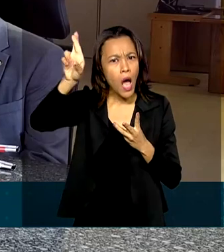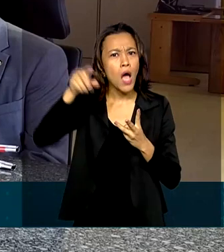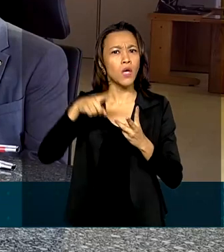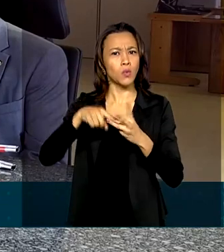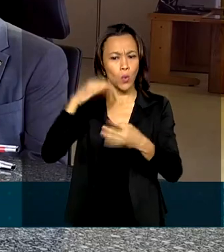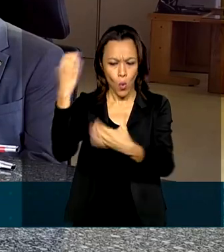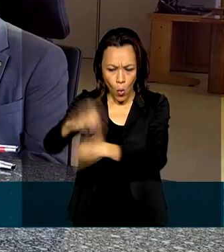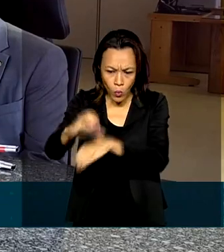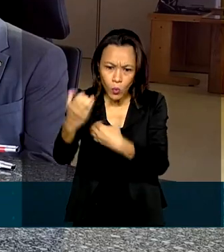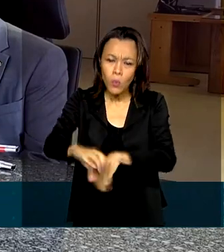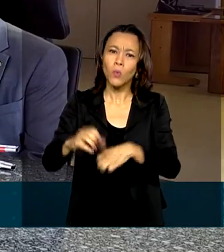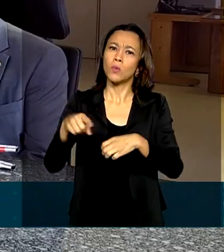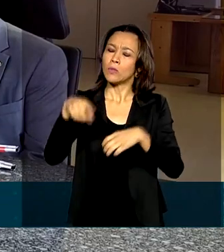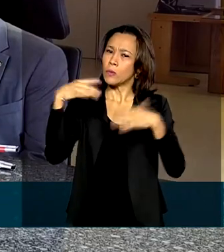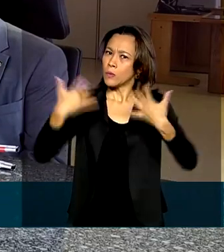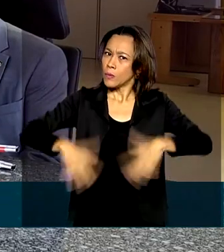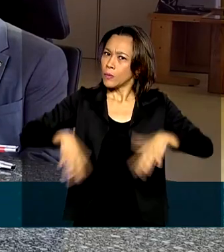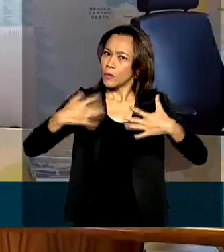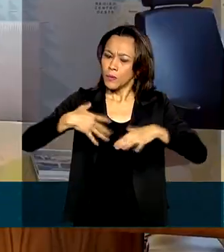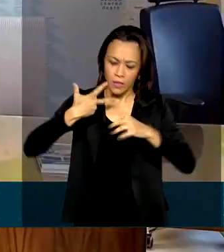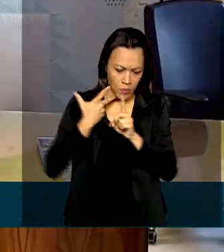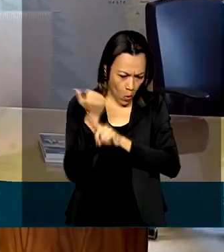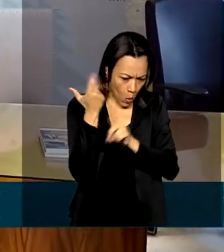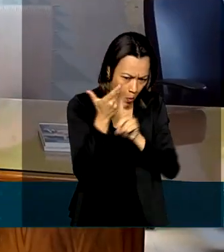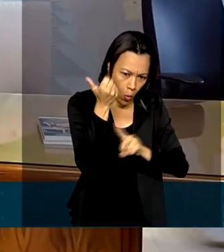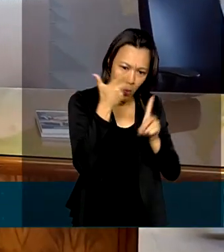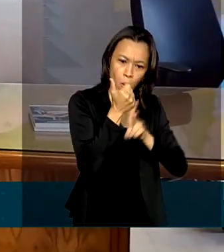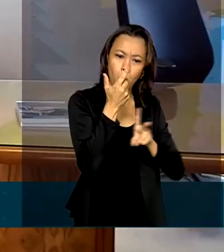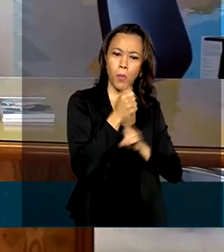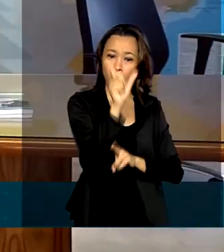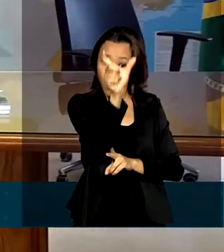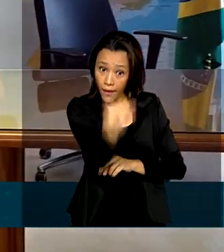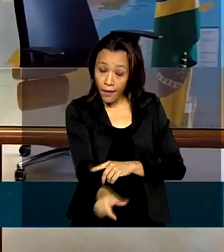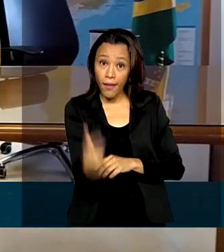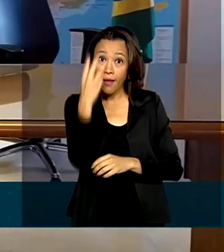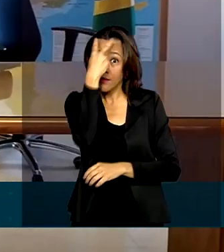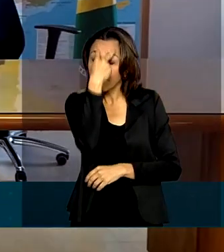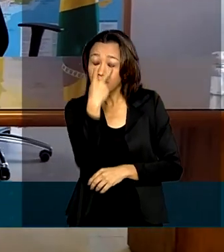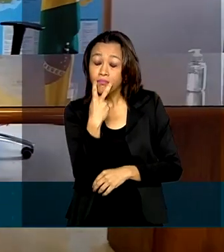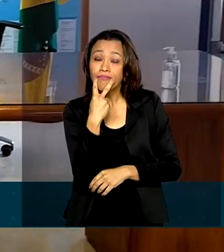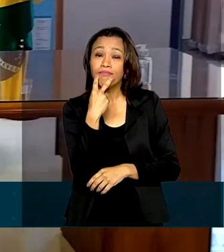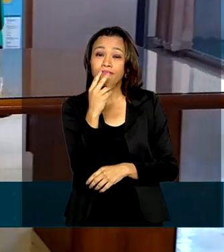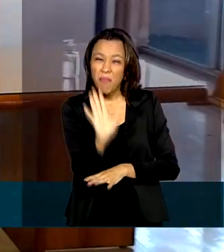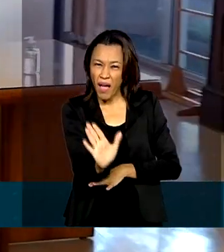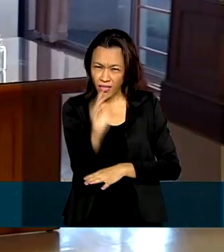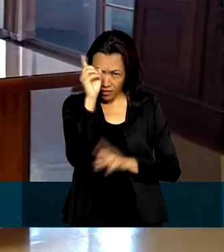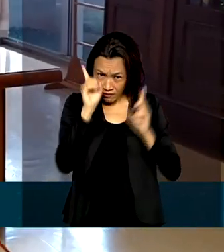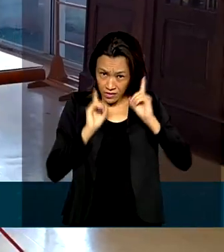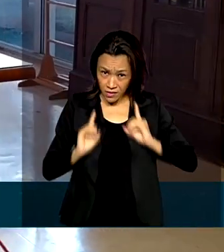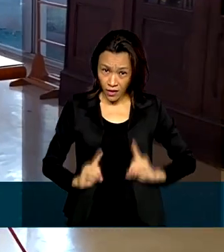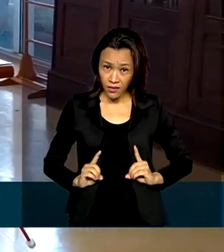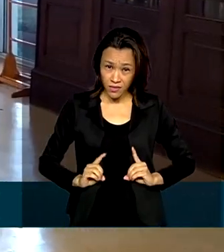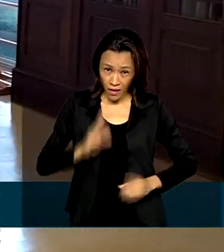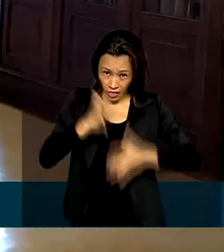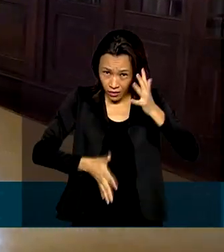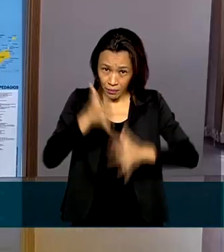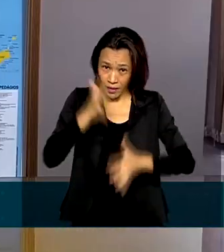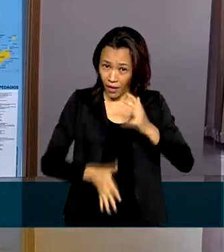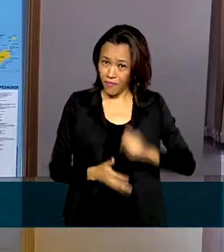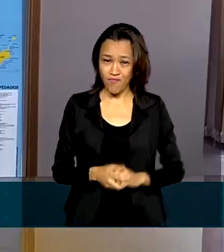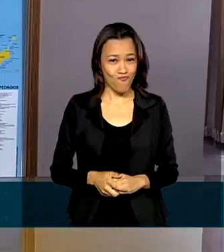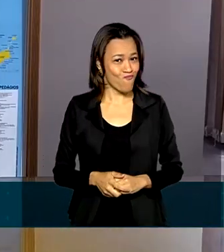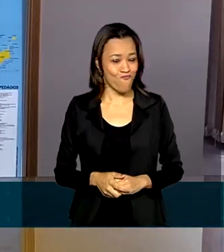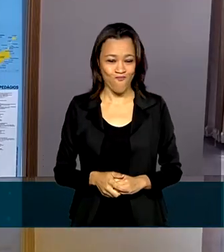concursos públicos e muita superação. Cláudio é cego, mas a deficiência nunca foi uma barreira.